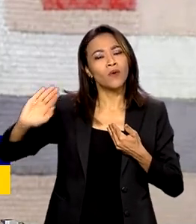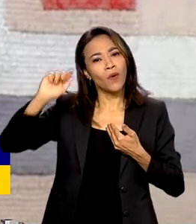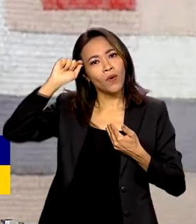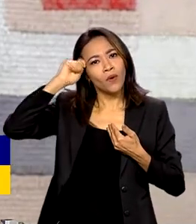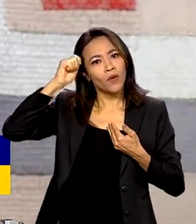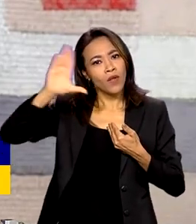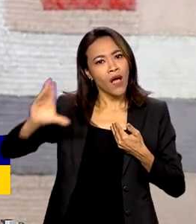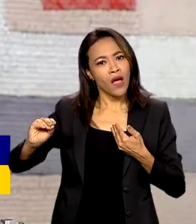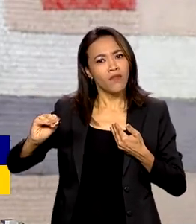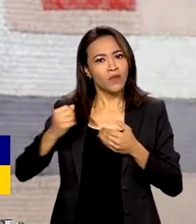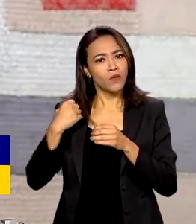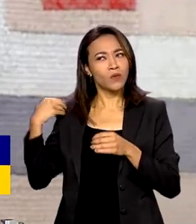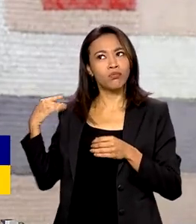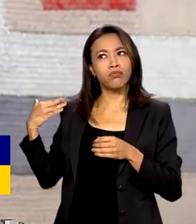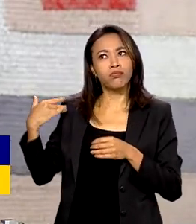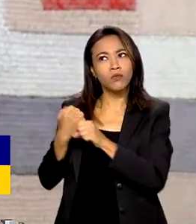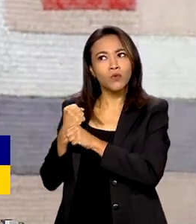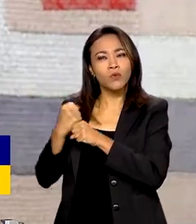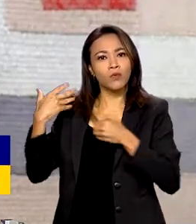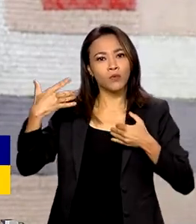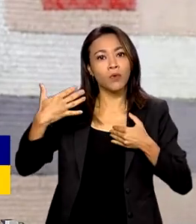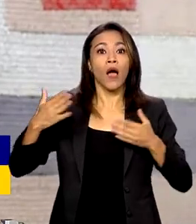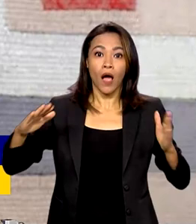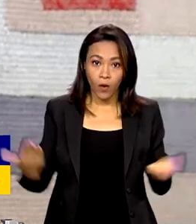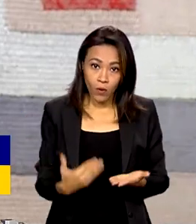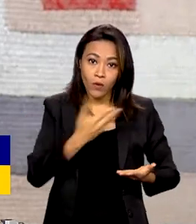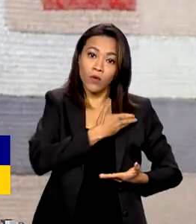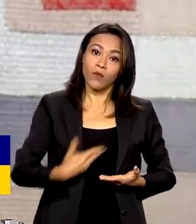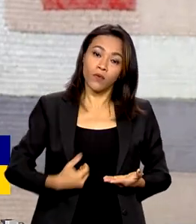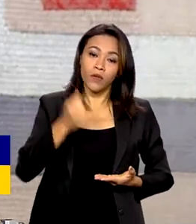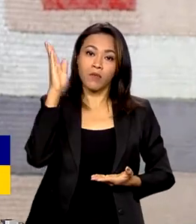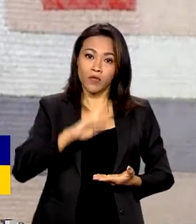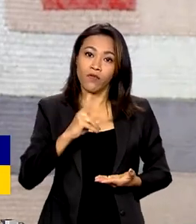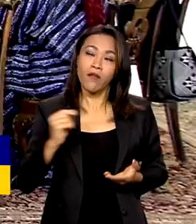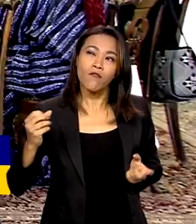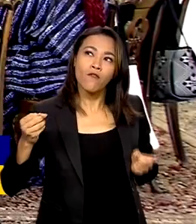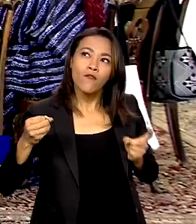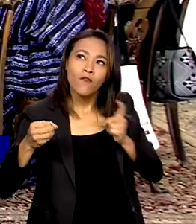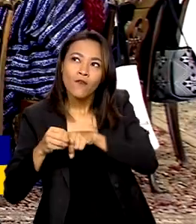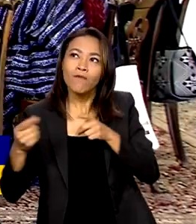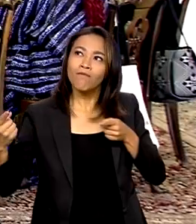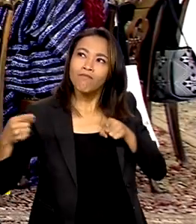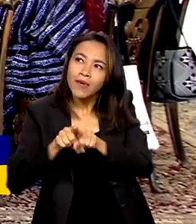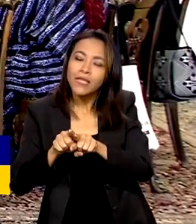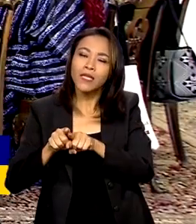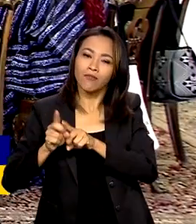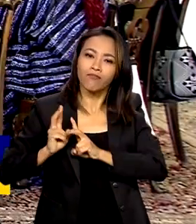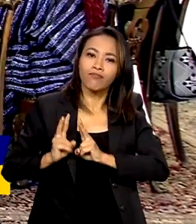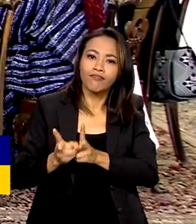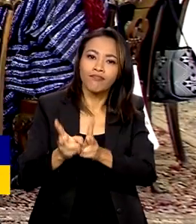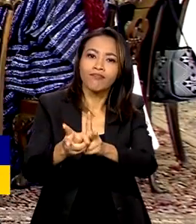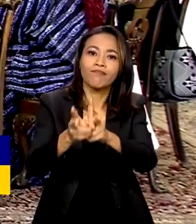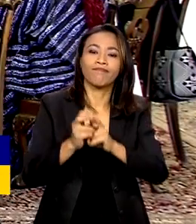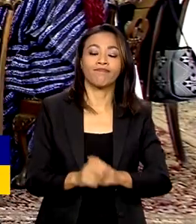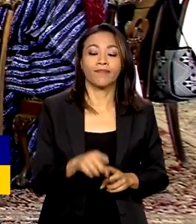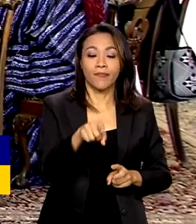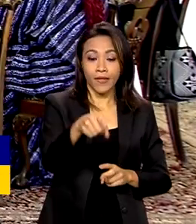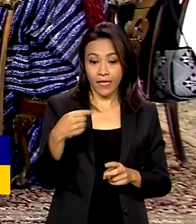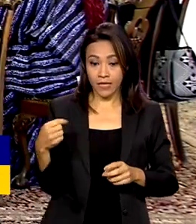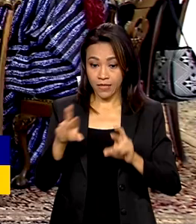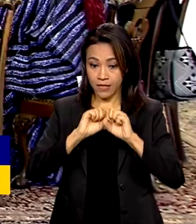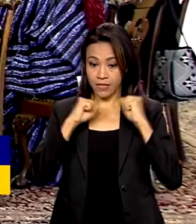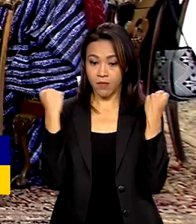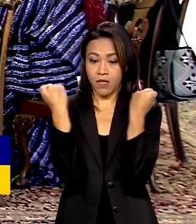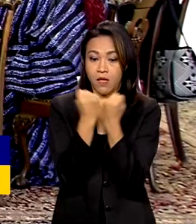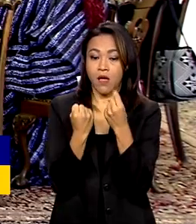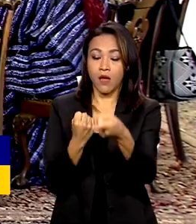Agora o governo brasileiro vai priorizar a retomada da relação com a África. No encerramento do seminário que debateu parcerias